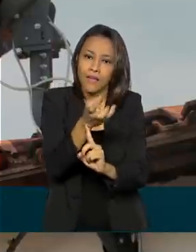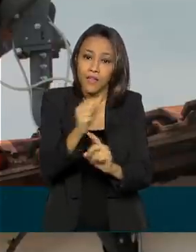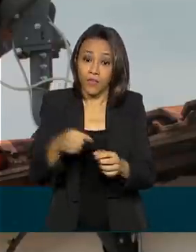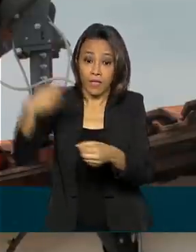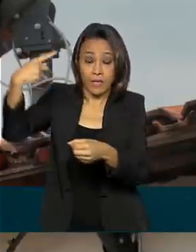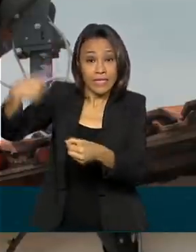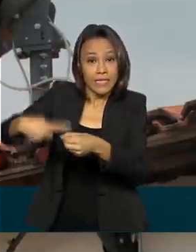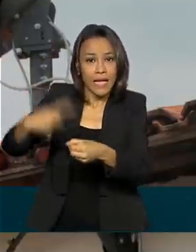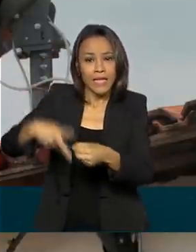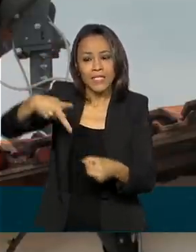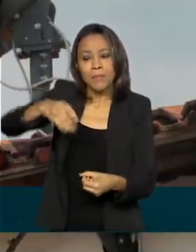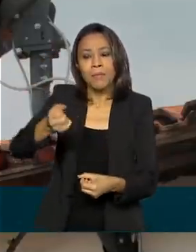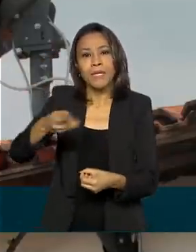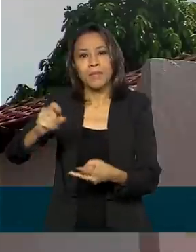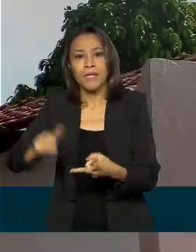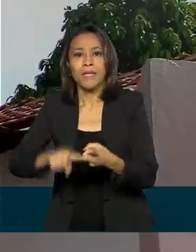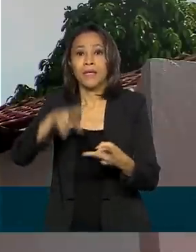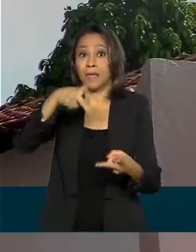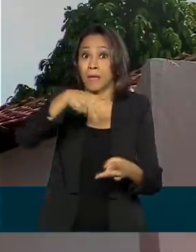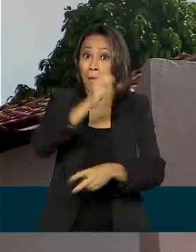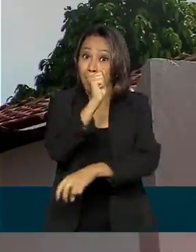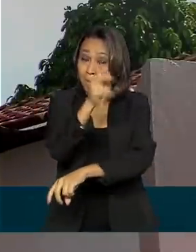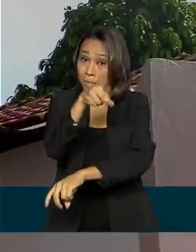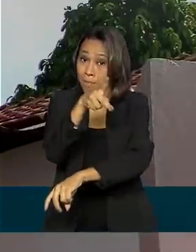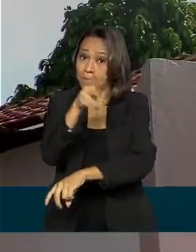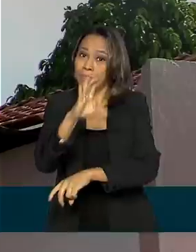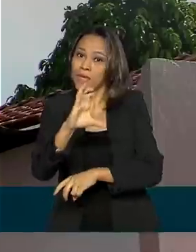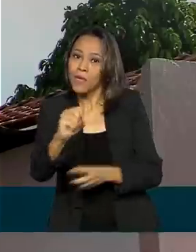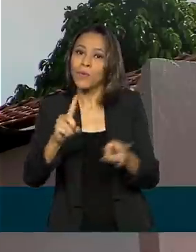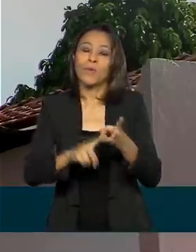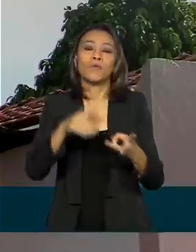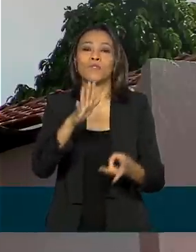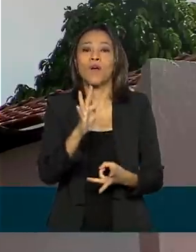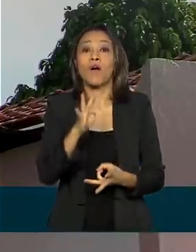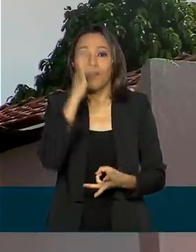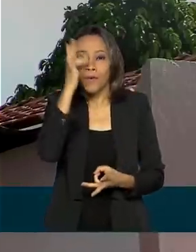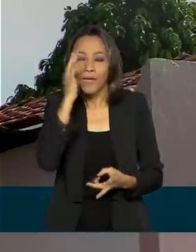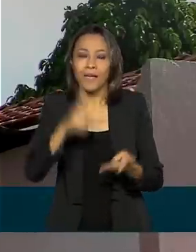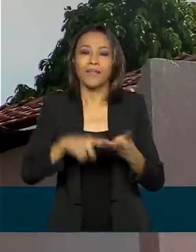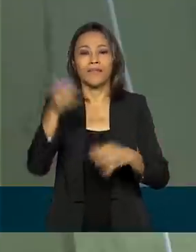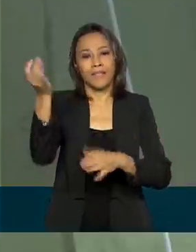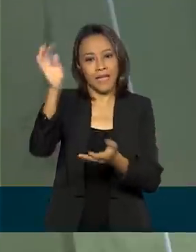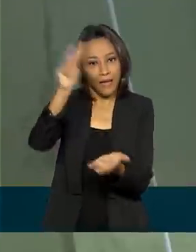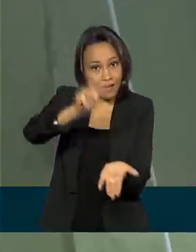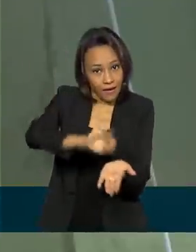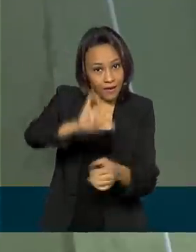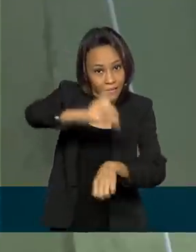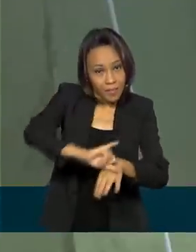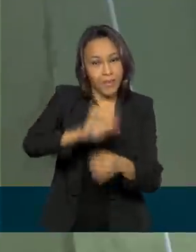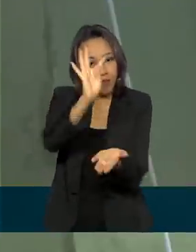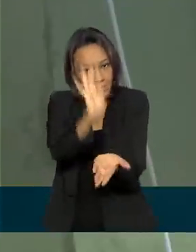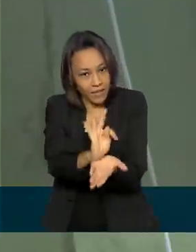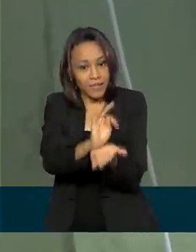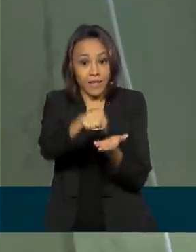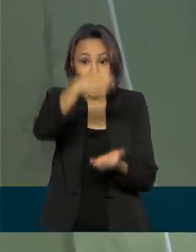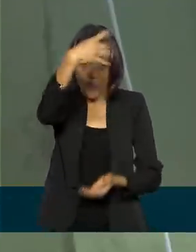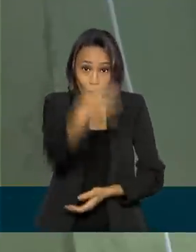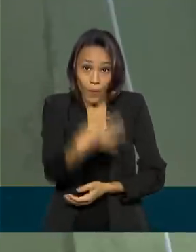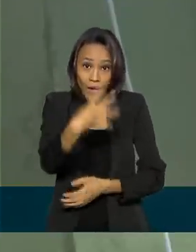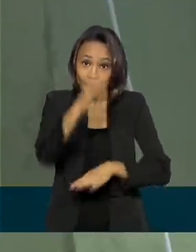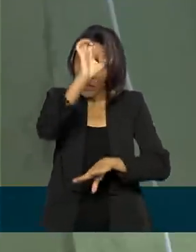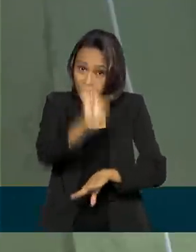Piripiri, Pedro II, Picos, Parnaíba, Oeiras, Floriano e Teresina. O Piauí é o quarto estado